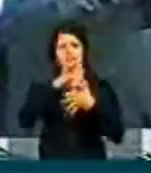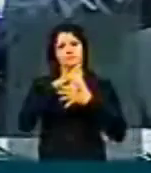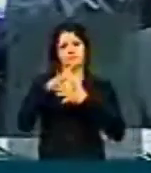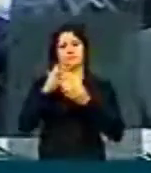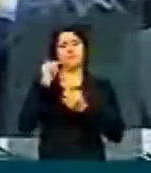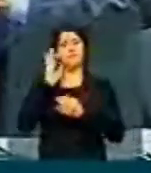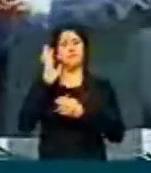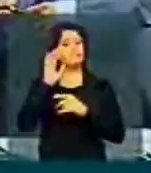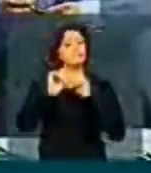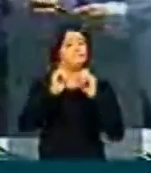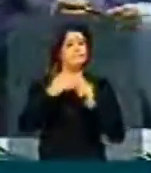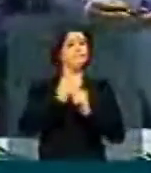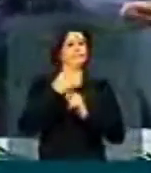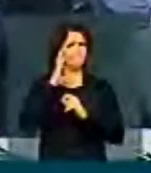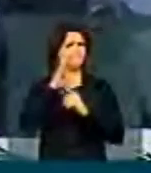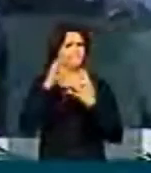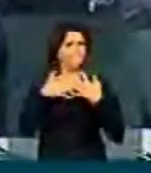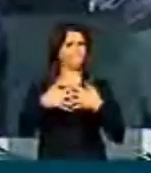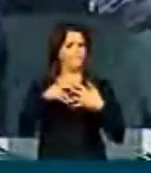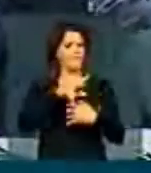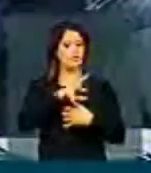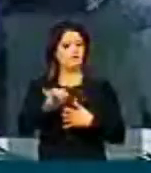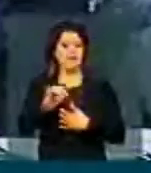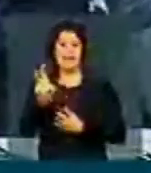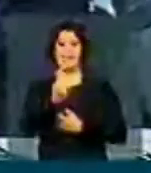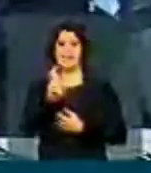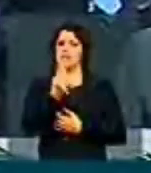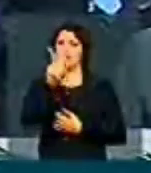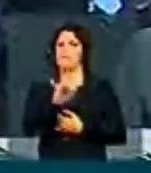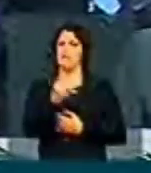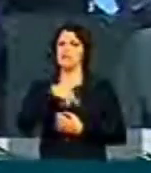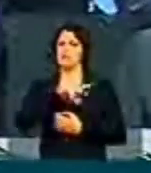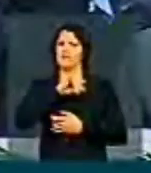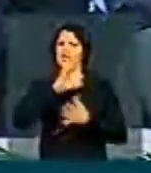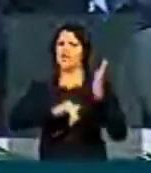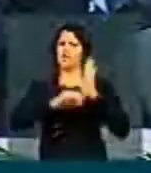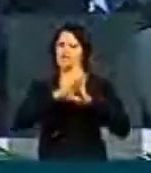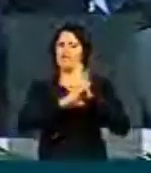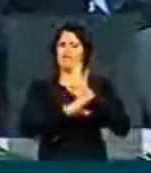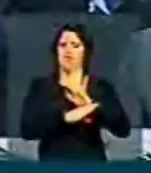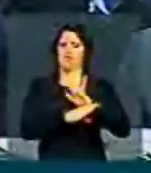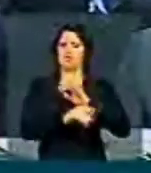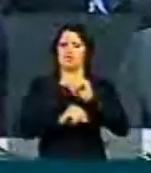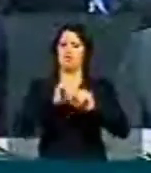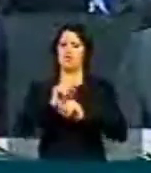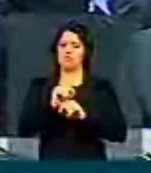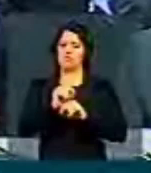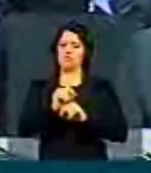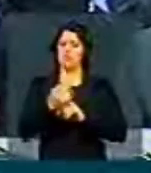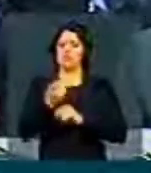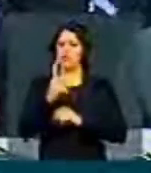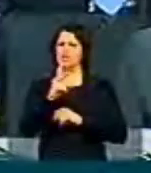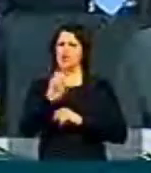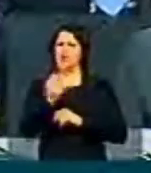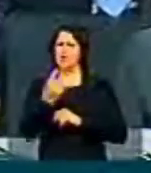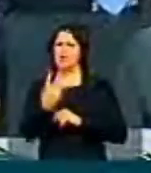reflexão. Esta será a quinta vez que nós vamos retirar da pauta de votações, duas ou três